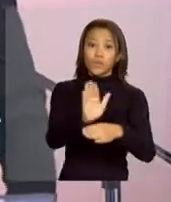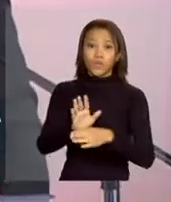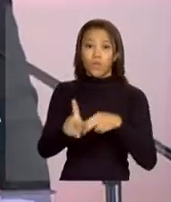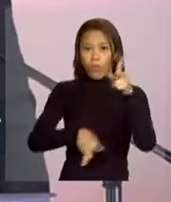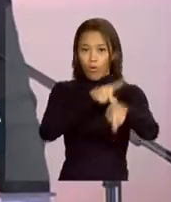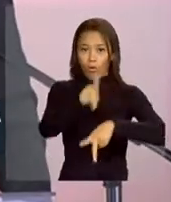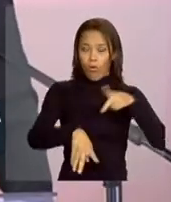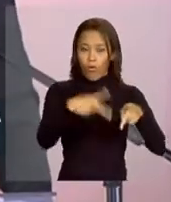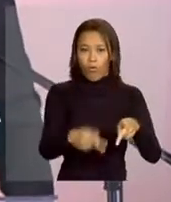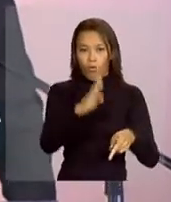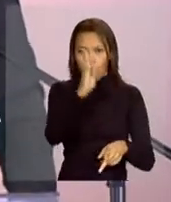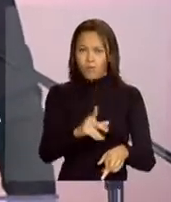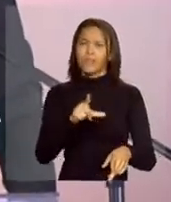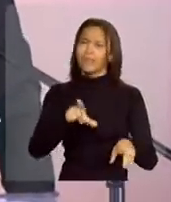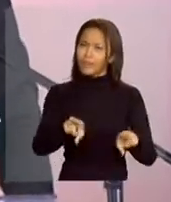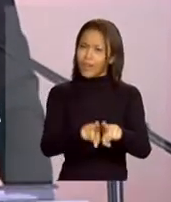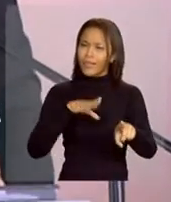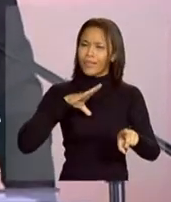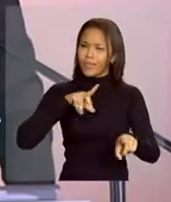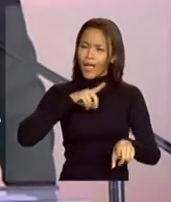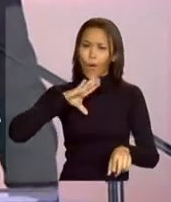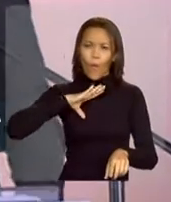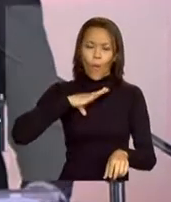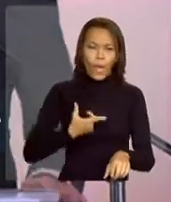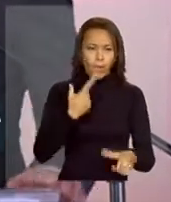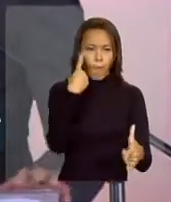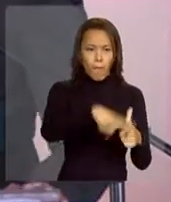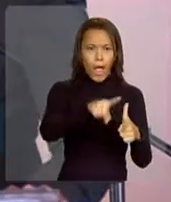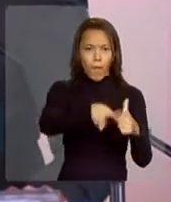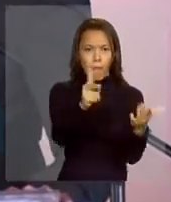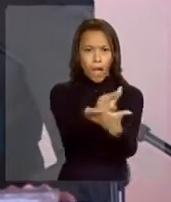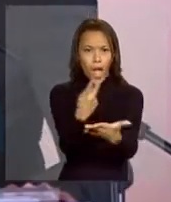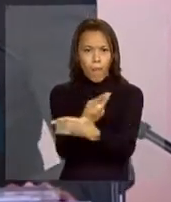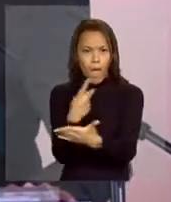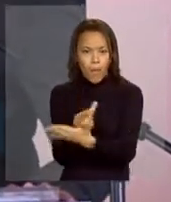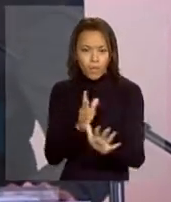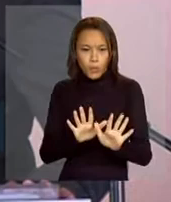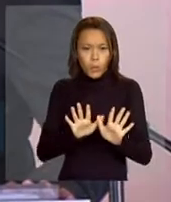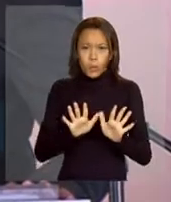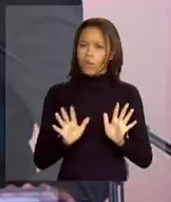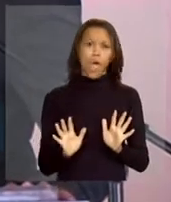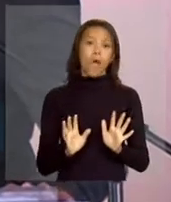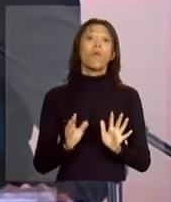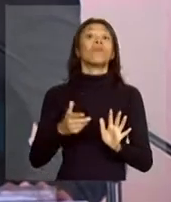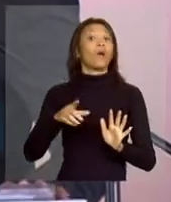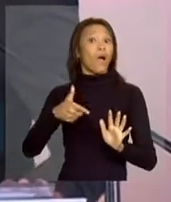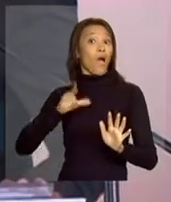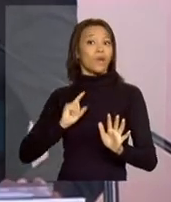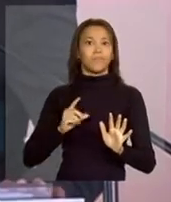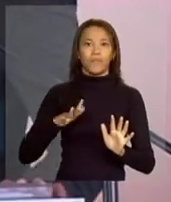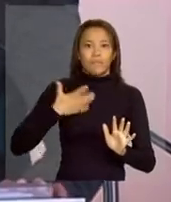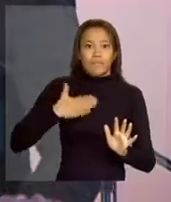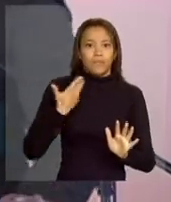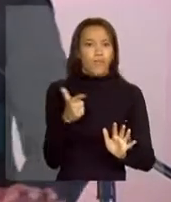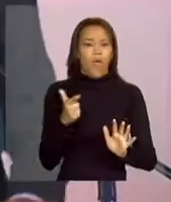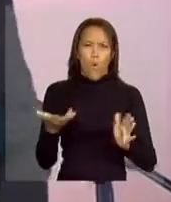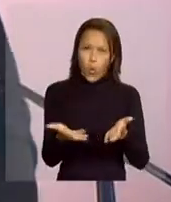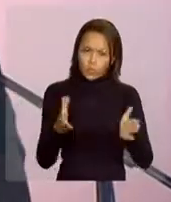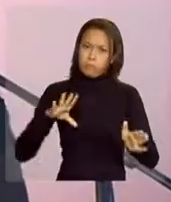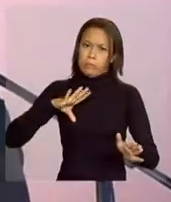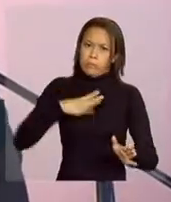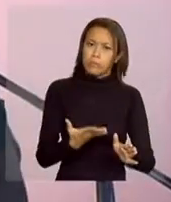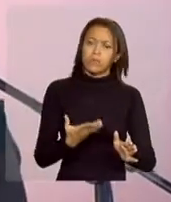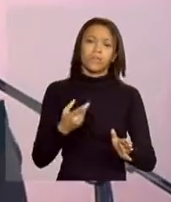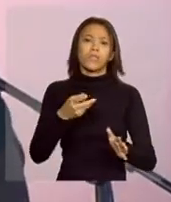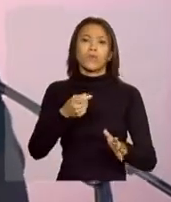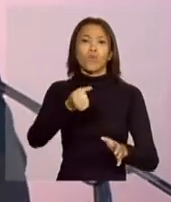e que tem a coragem de enfrentar problemas, problemas que nunca se teve coragem de enfrentar, como a questão